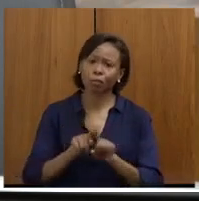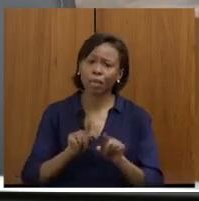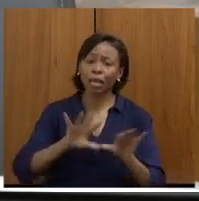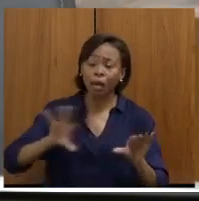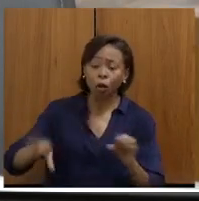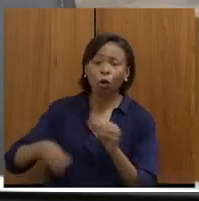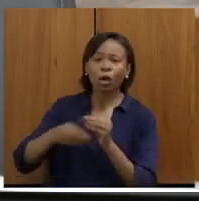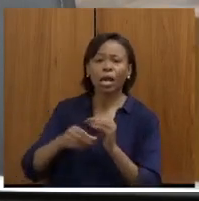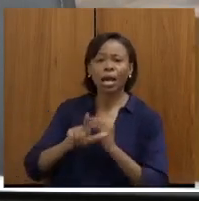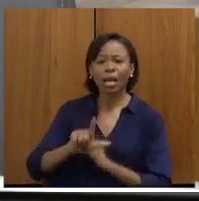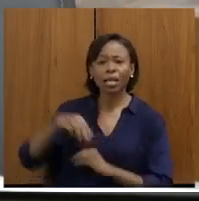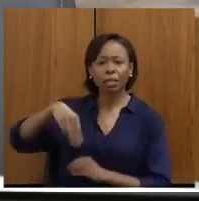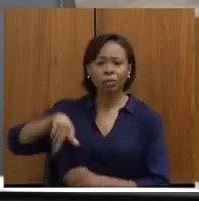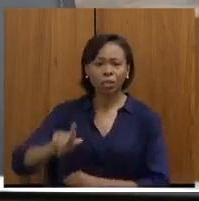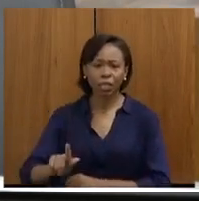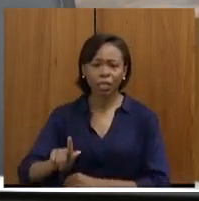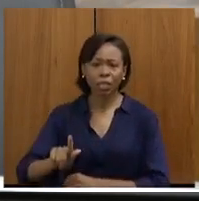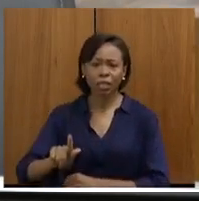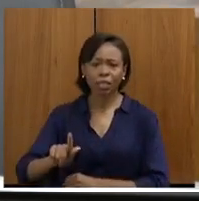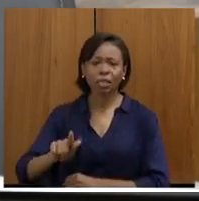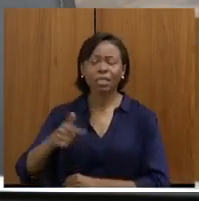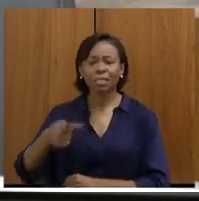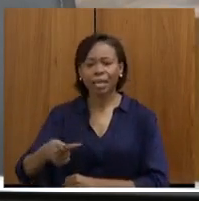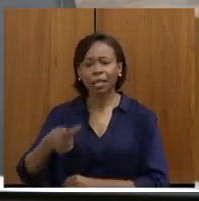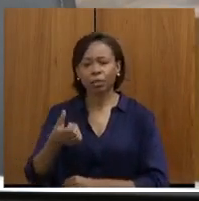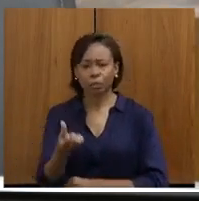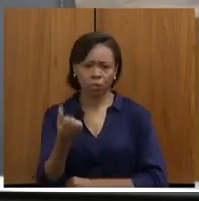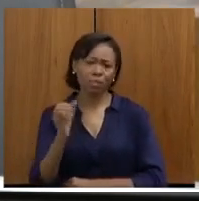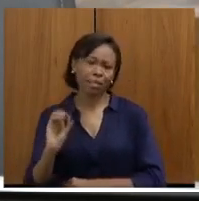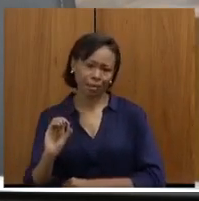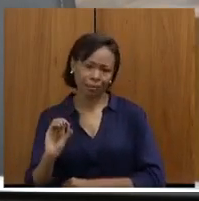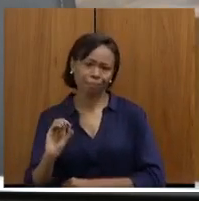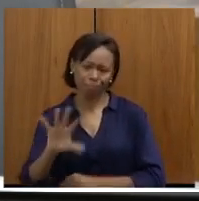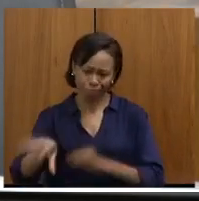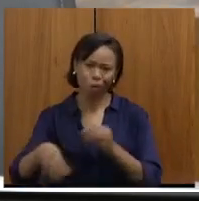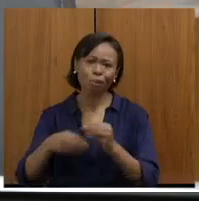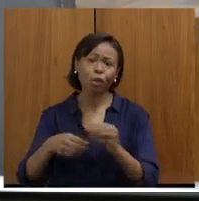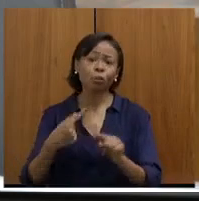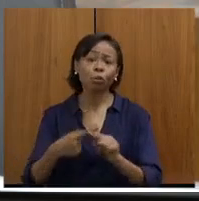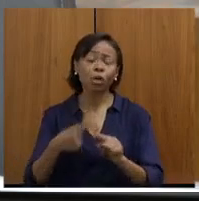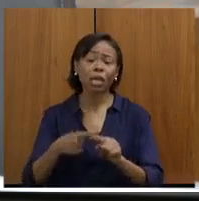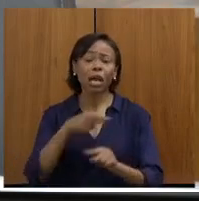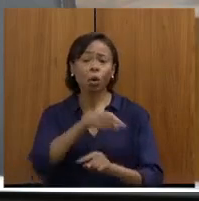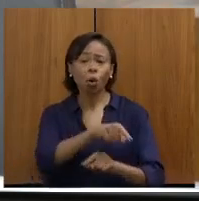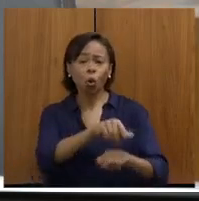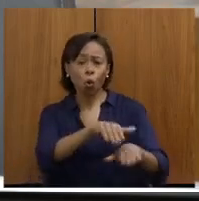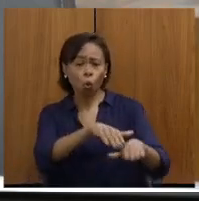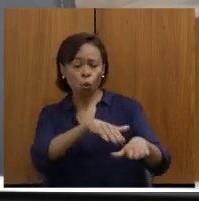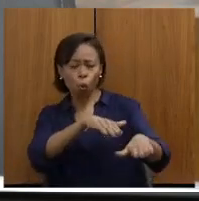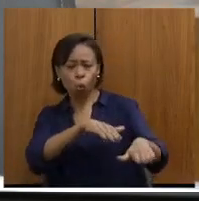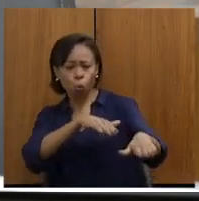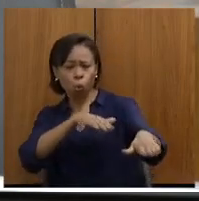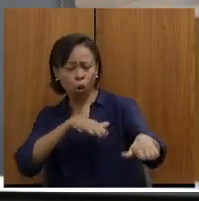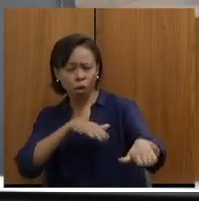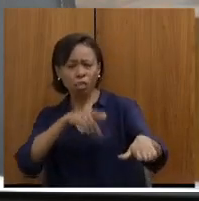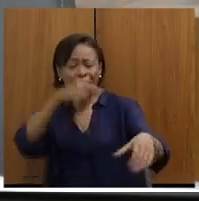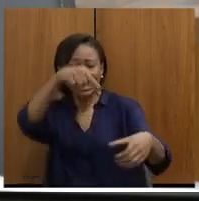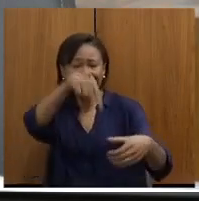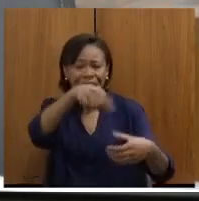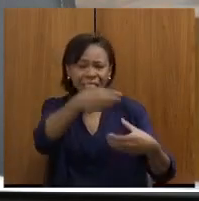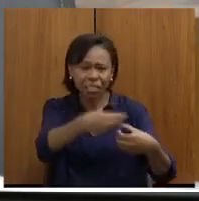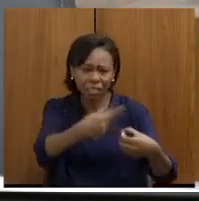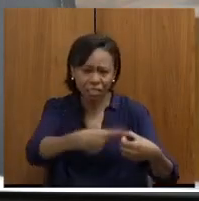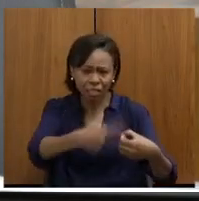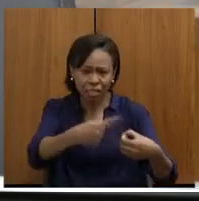760, porque vai tirar o trânsito de dentro da cidade, uma